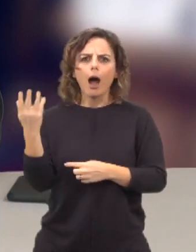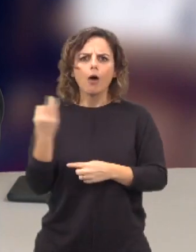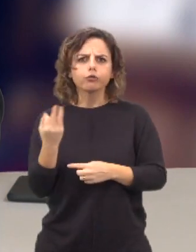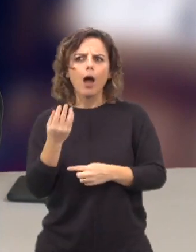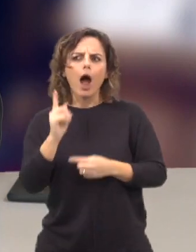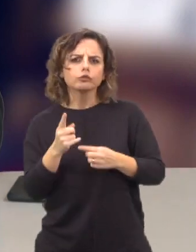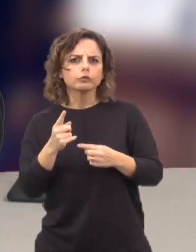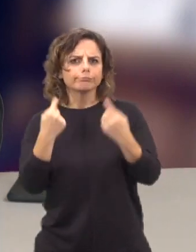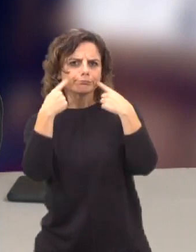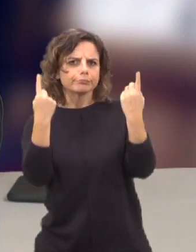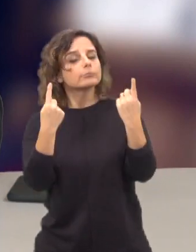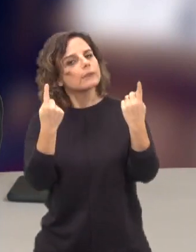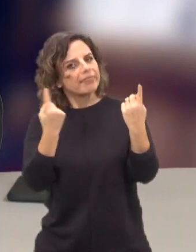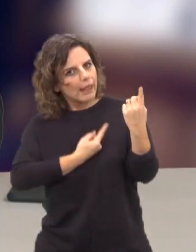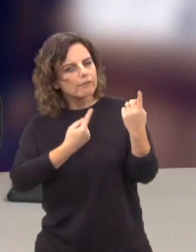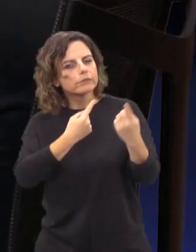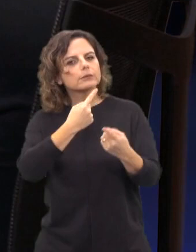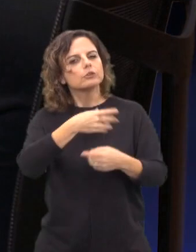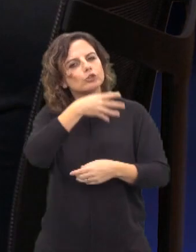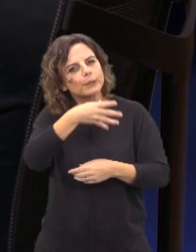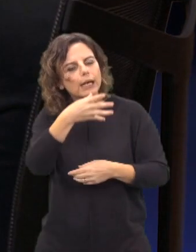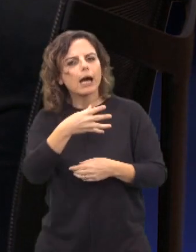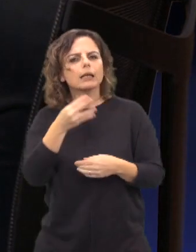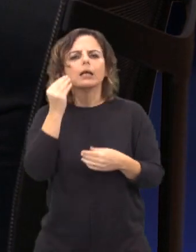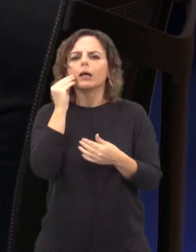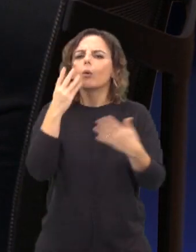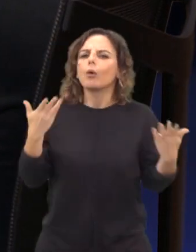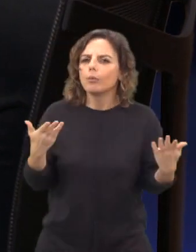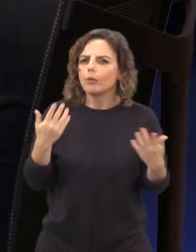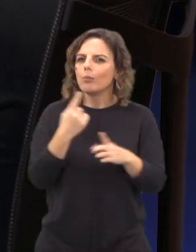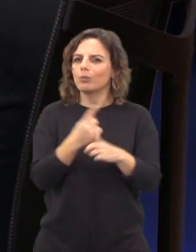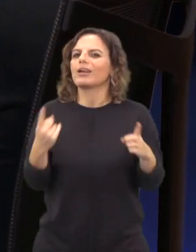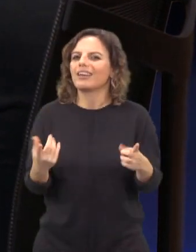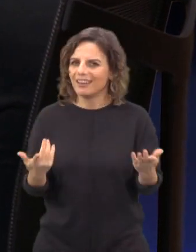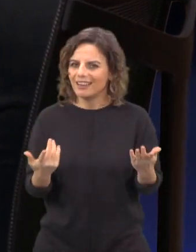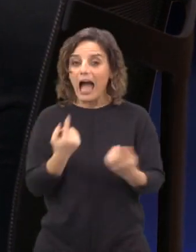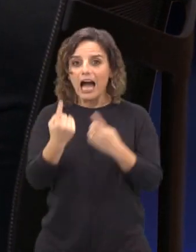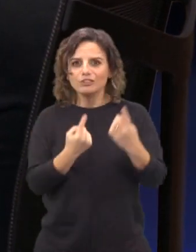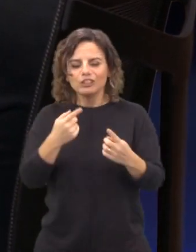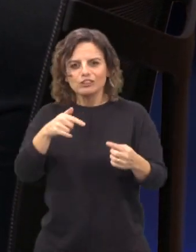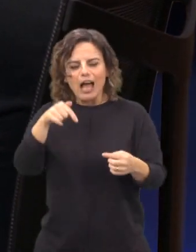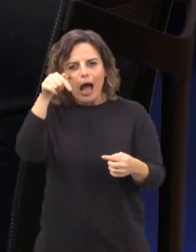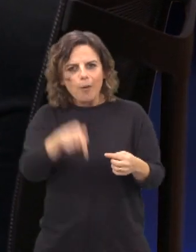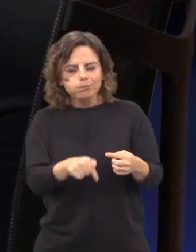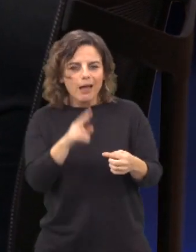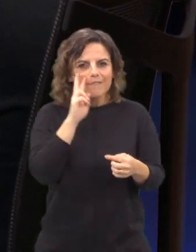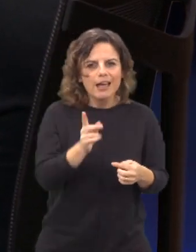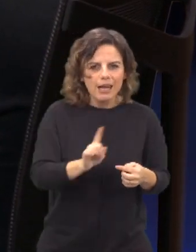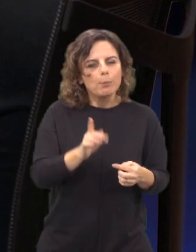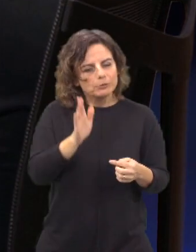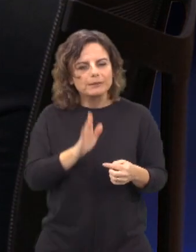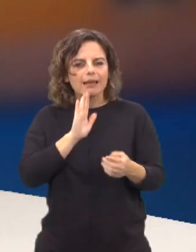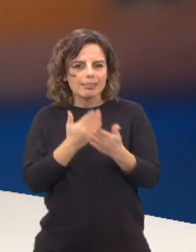está a acontecer, mas deve explicar também o como e o porquê, muitas vezes, no imediato, pelo menos, não o vemos resolvido, mas é preciso